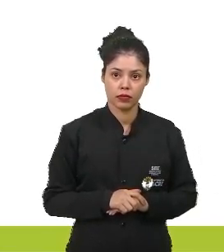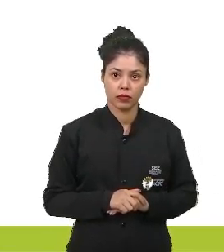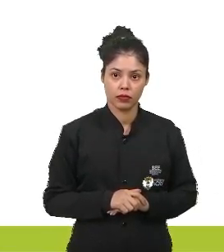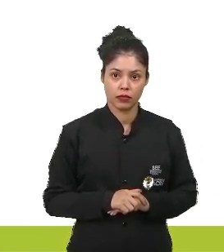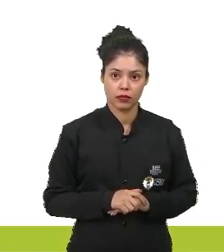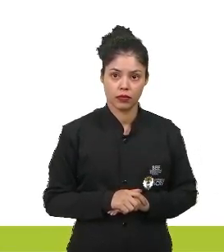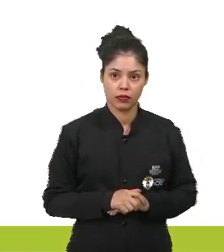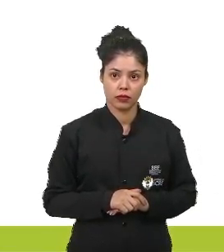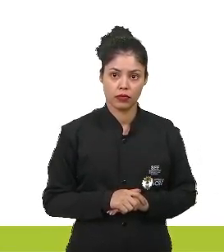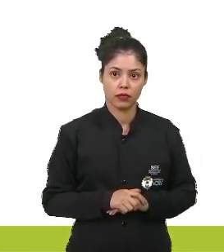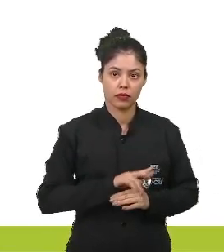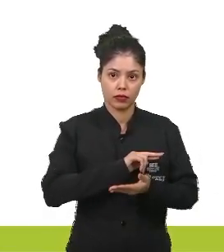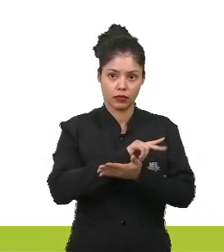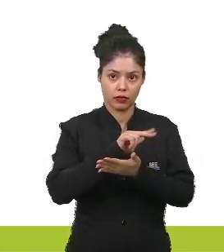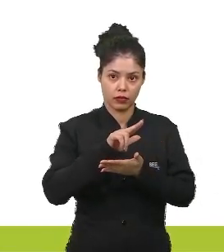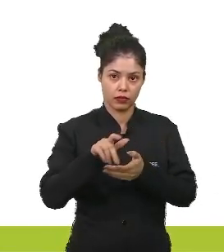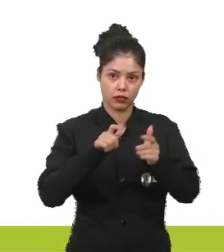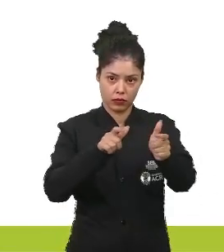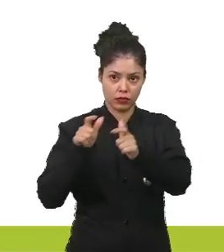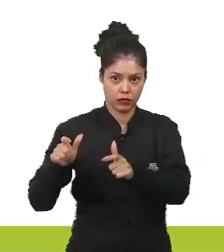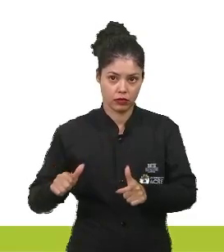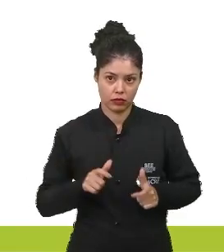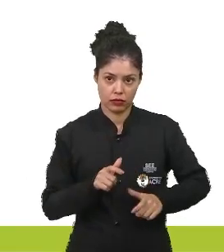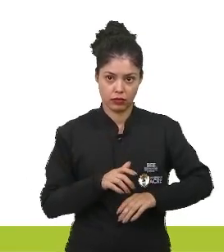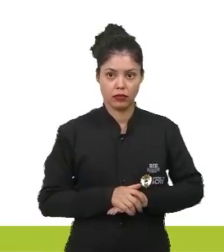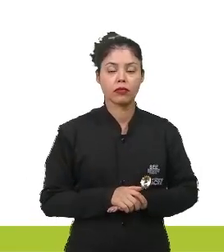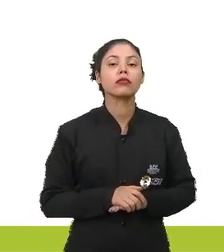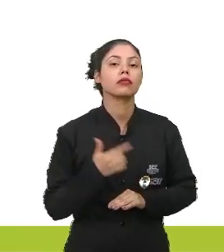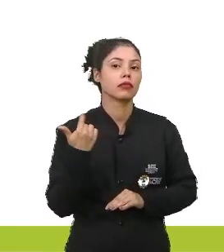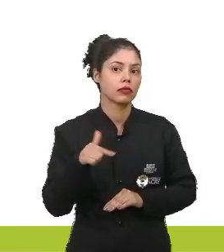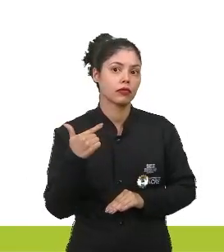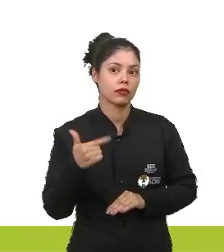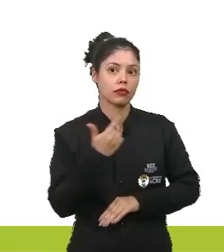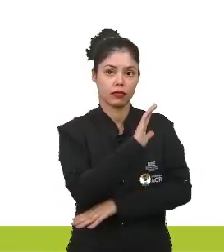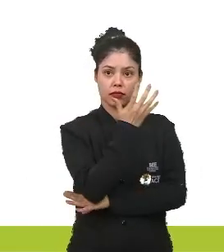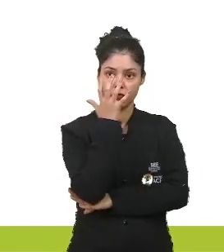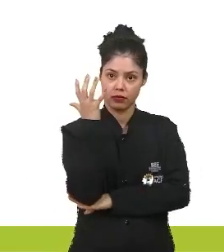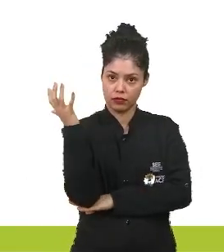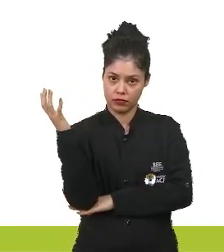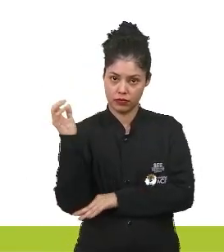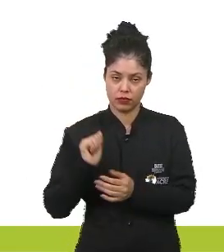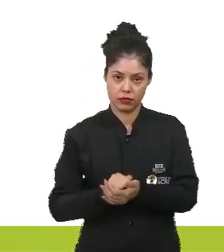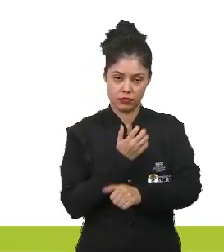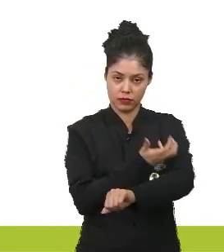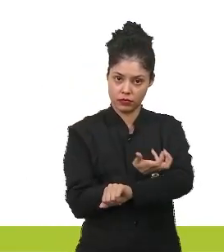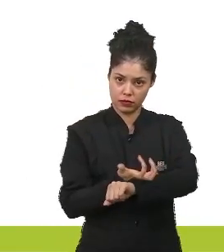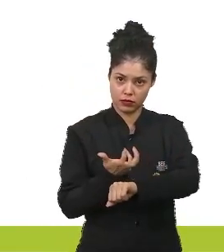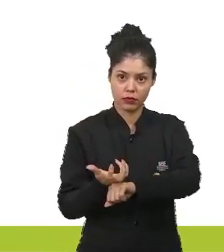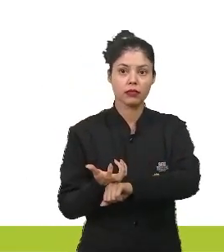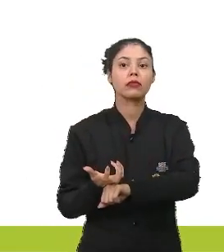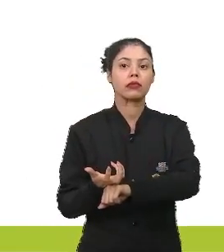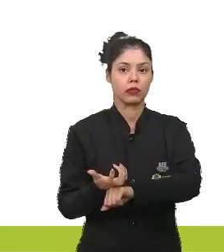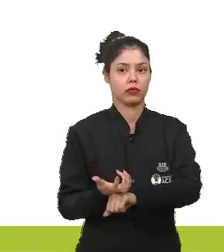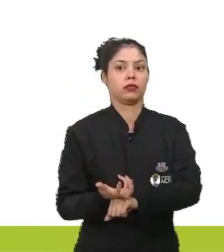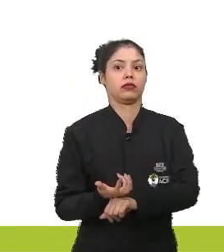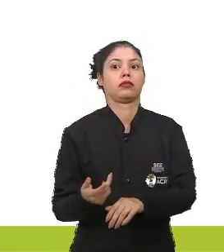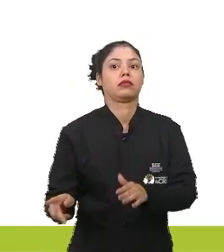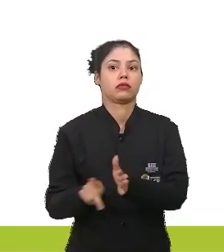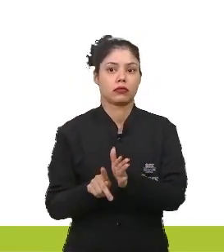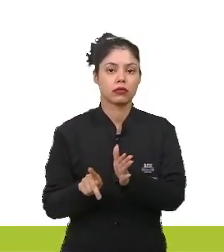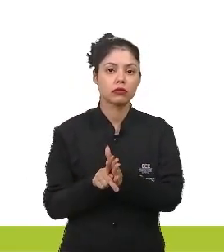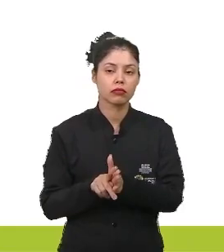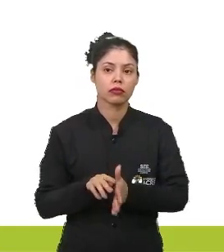uma série de locais sem vegetação nativa.